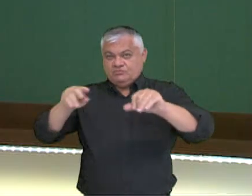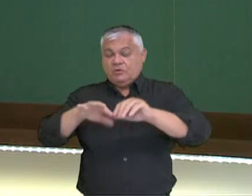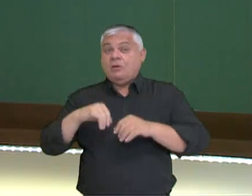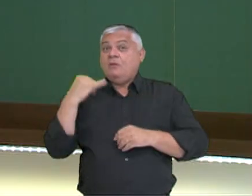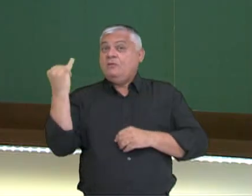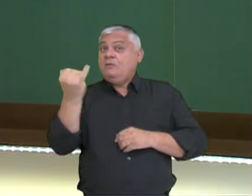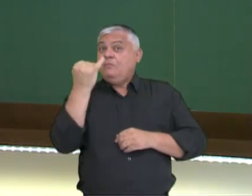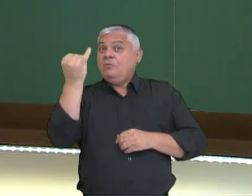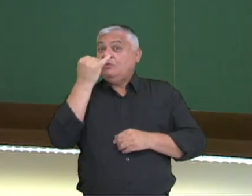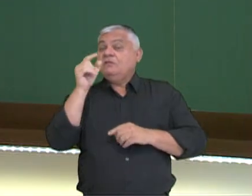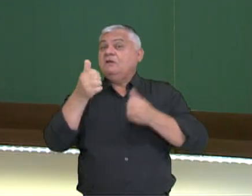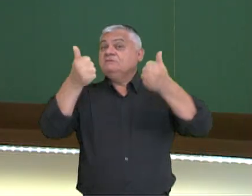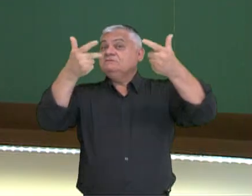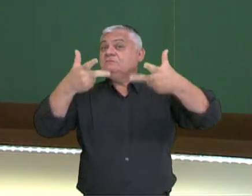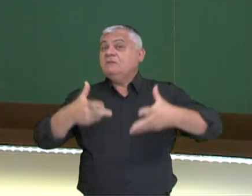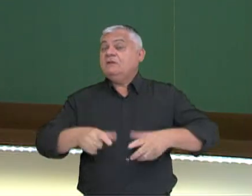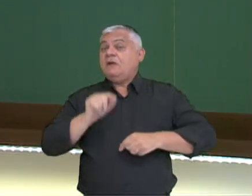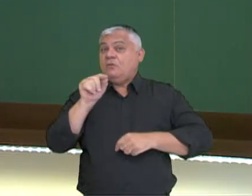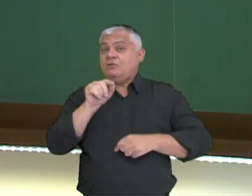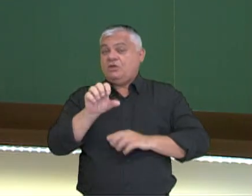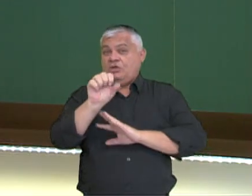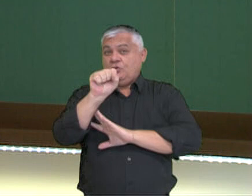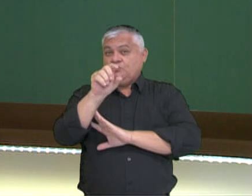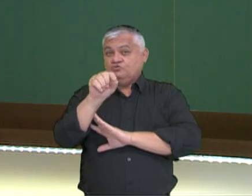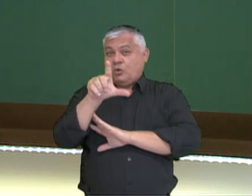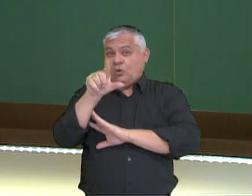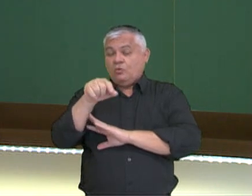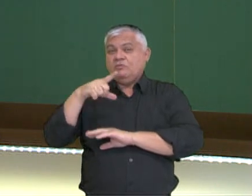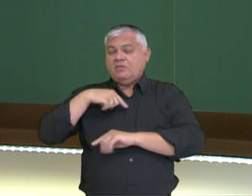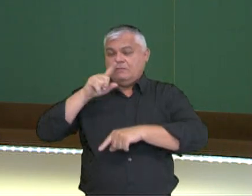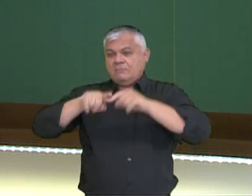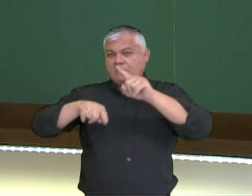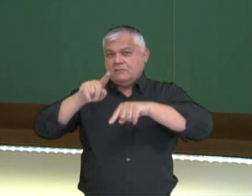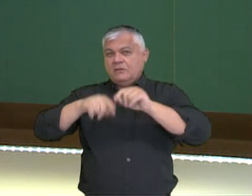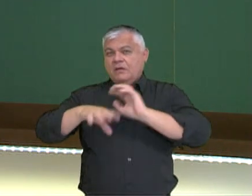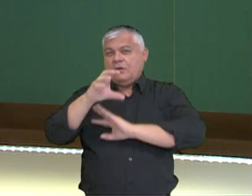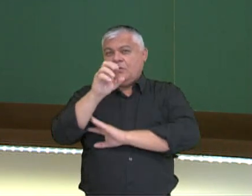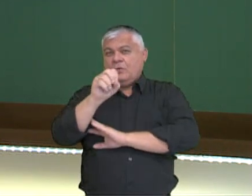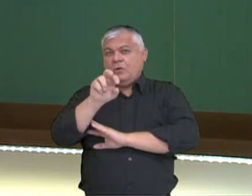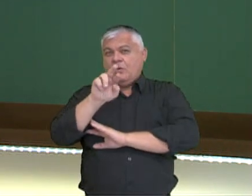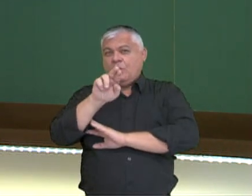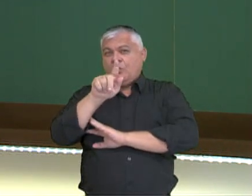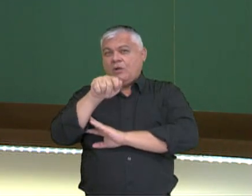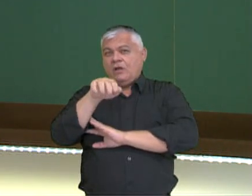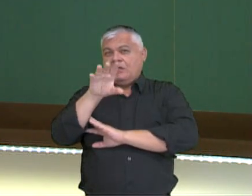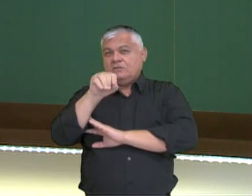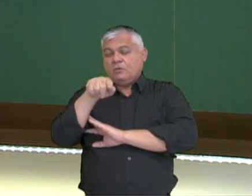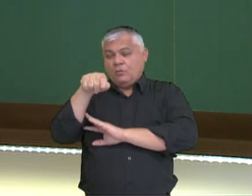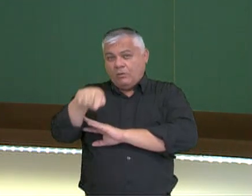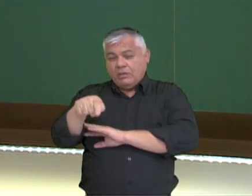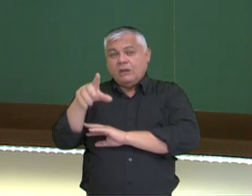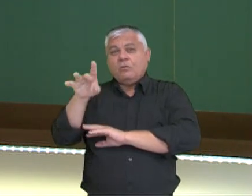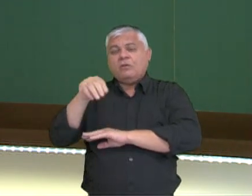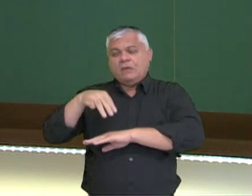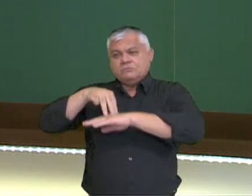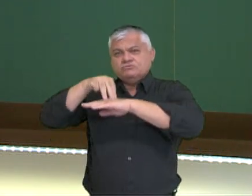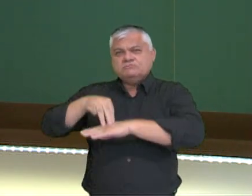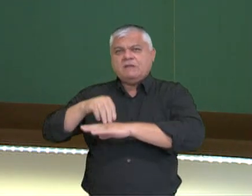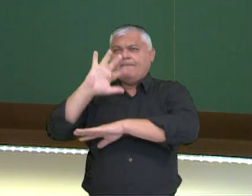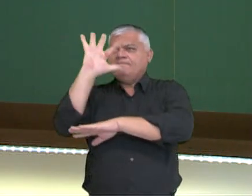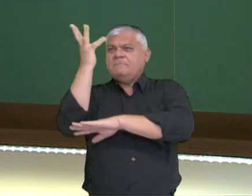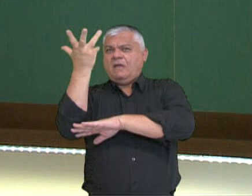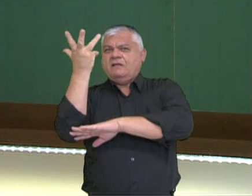definir que o solo ele contém matéria orgânica, que a sua função é, além de sustentar plantas,